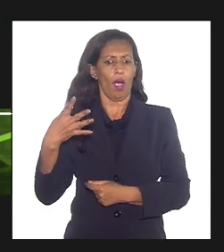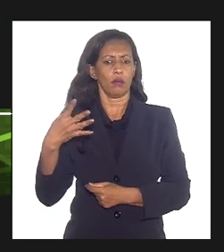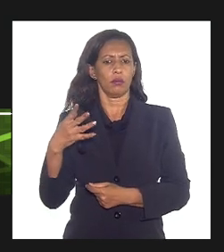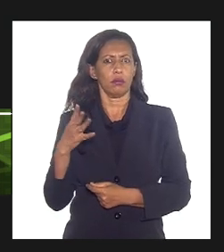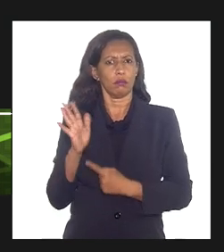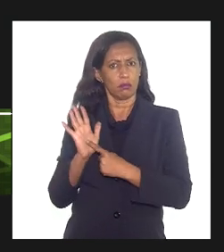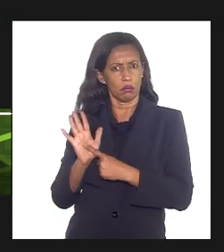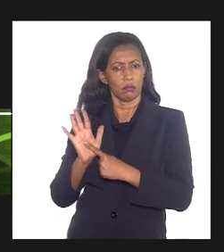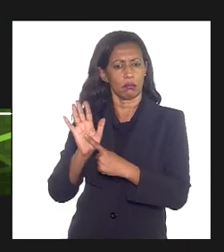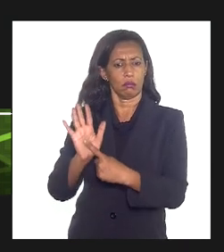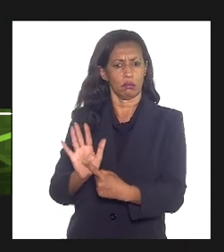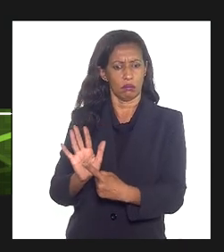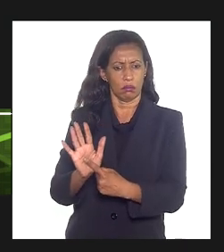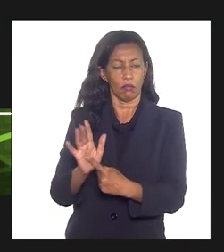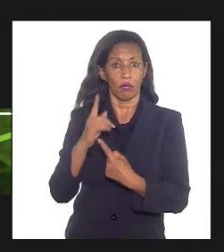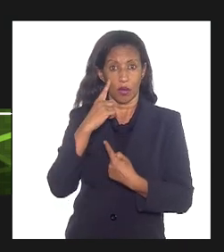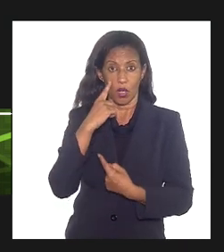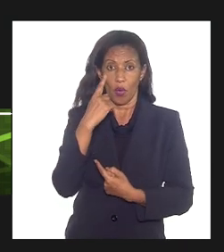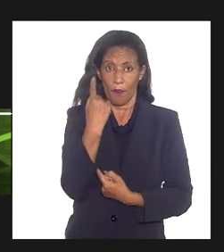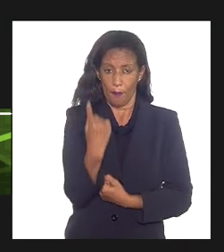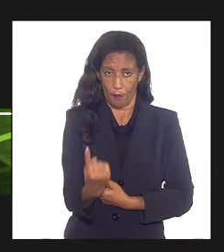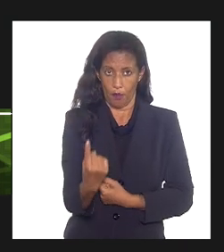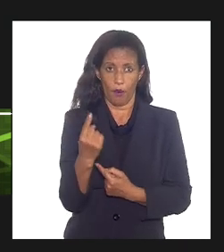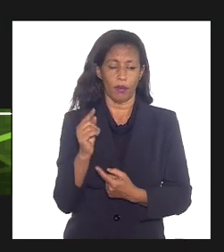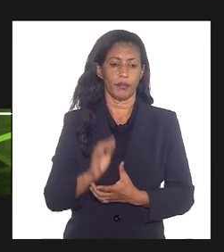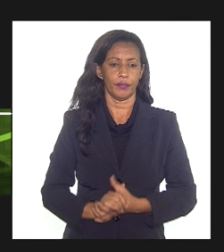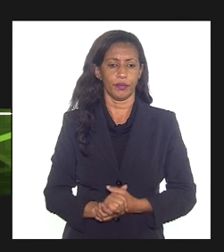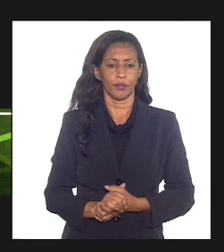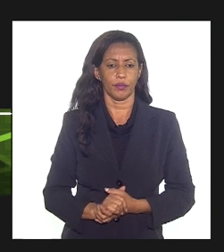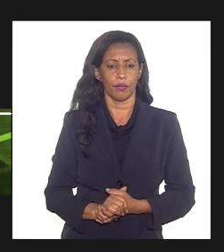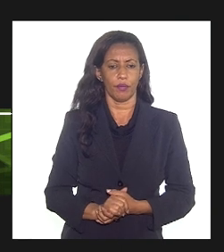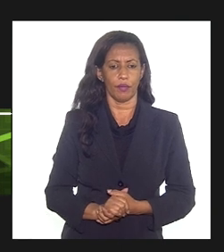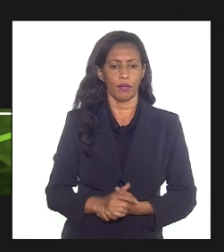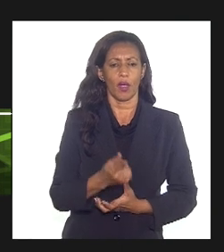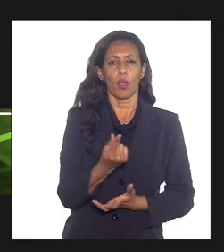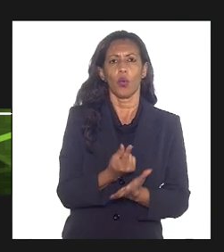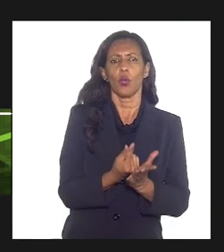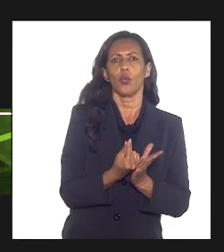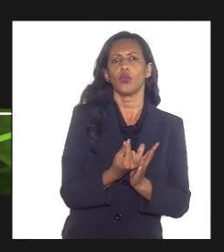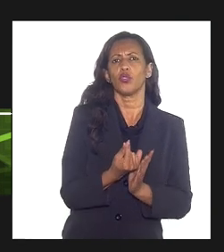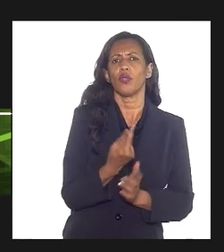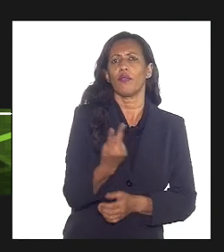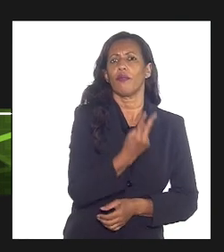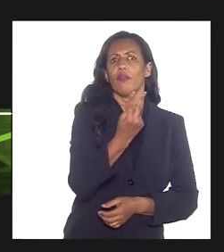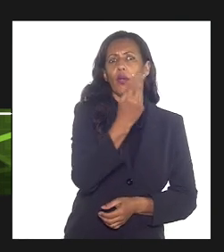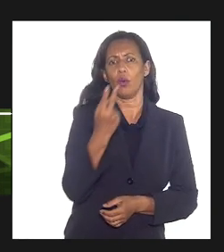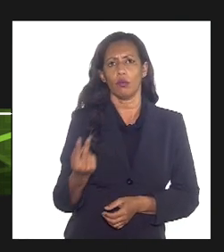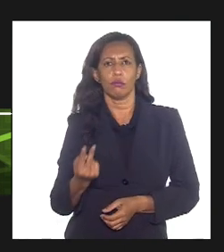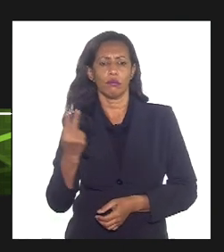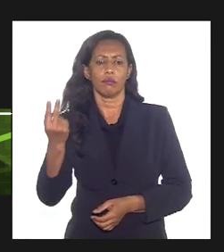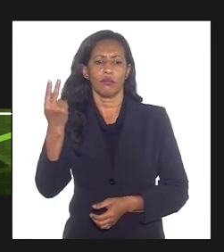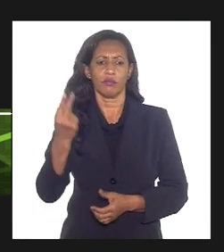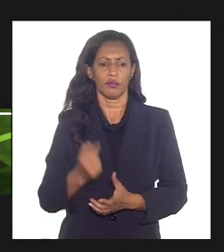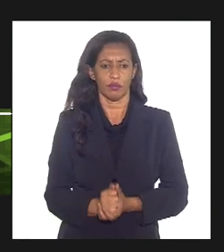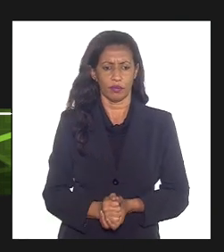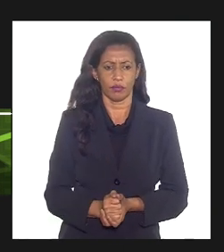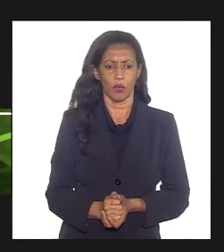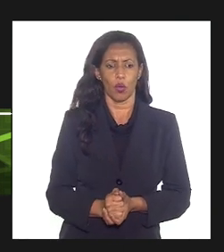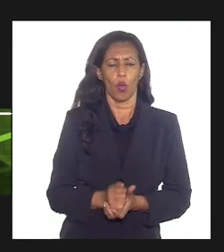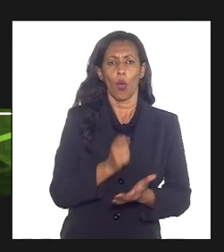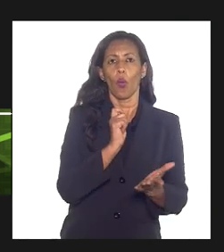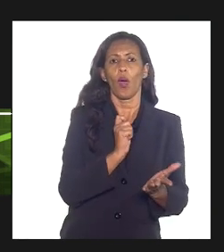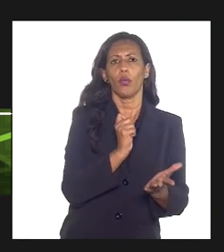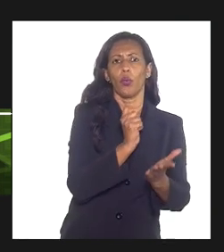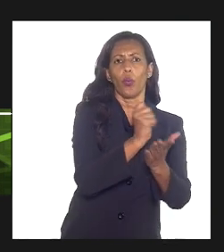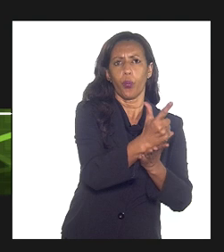a conjugação de premissas financeiras e orçamentárias com demandas físicas e a consolidação